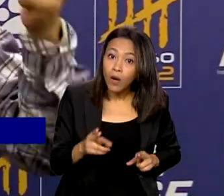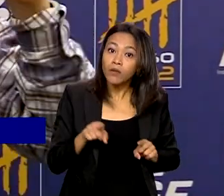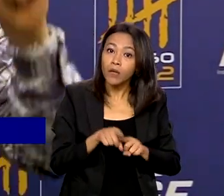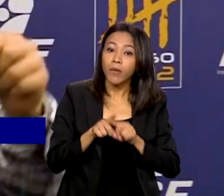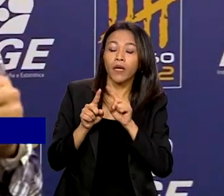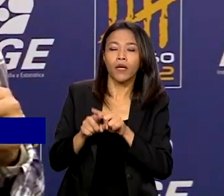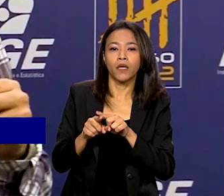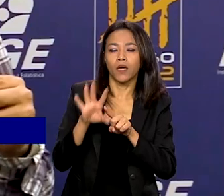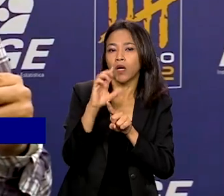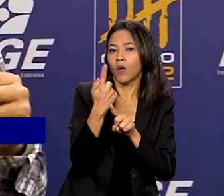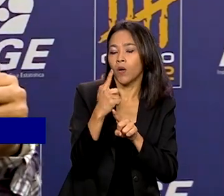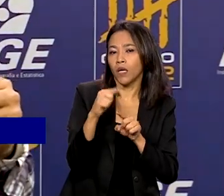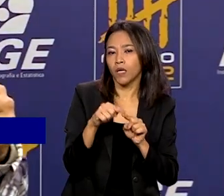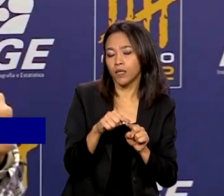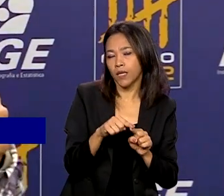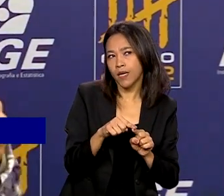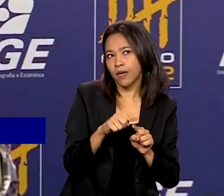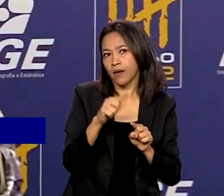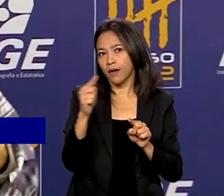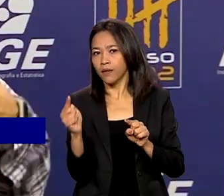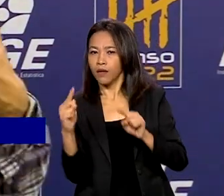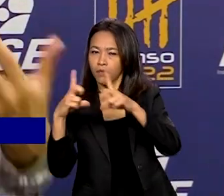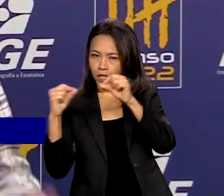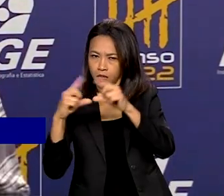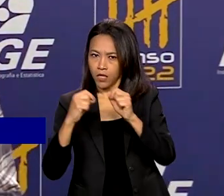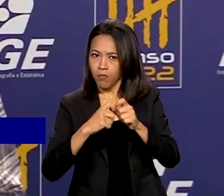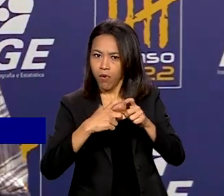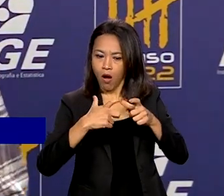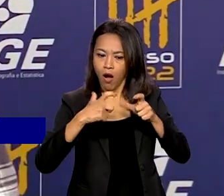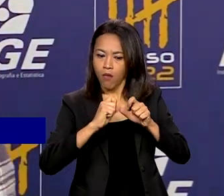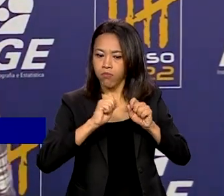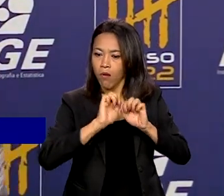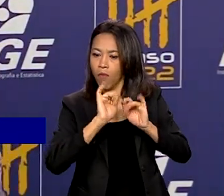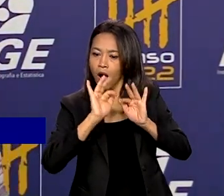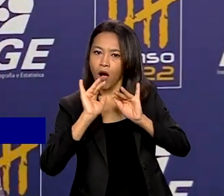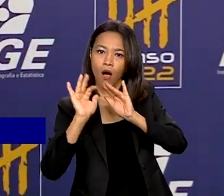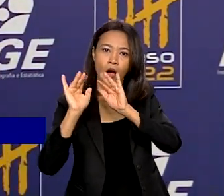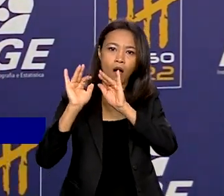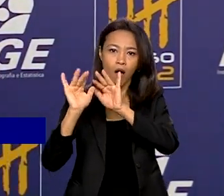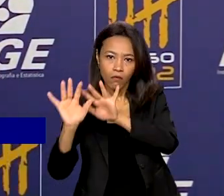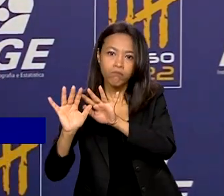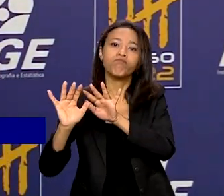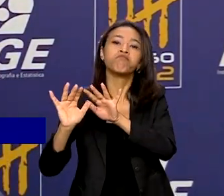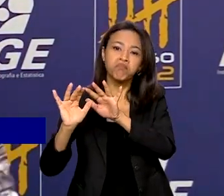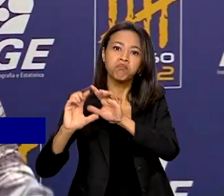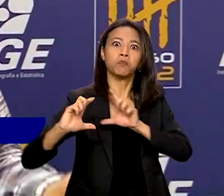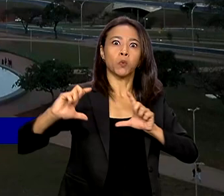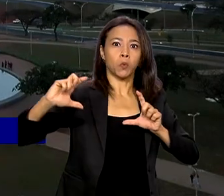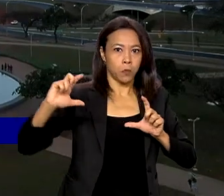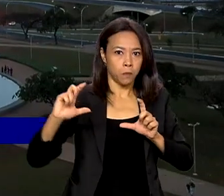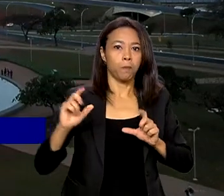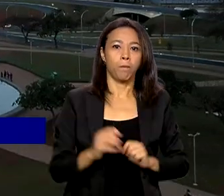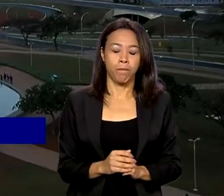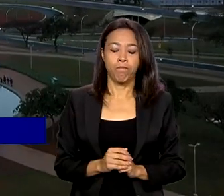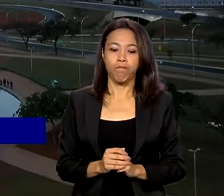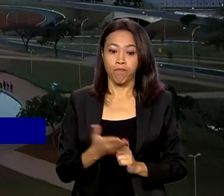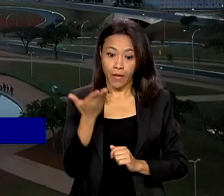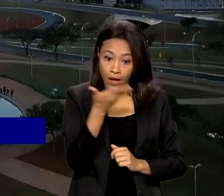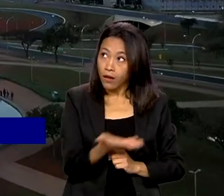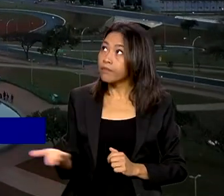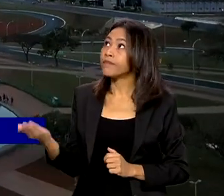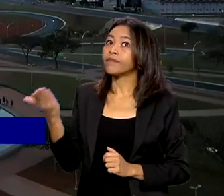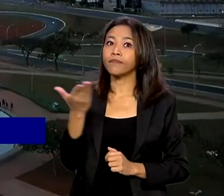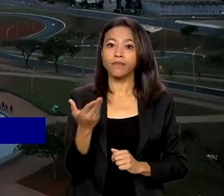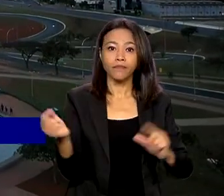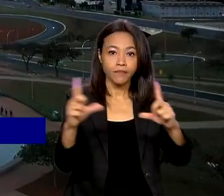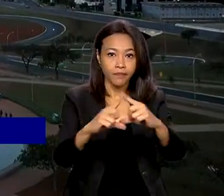eixo que vai de Goiânia até Brasília, também é uma área com um grande crescimento demográfico. O Distrito Federal